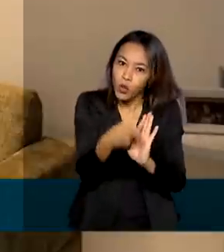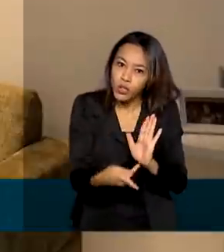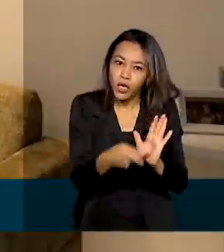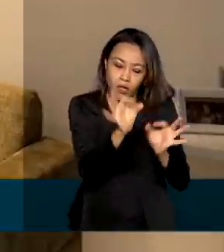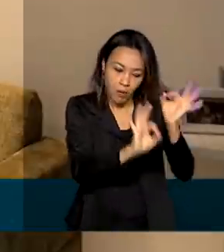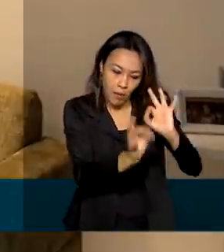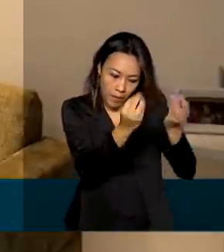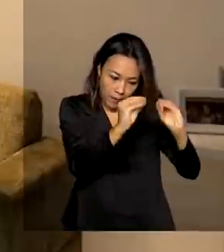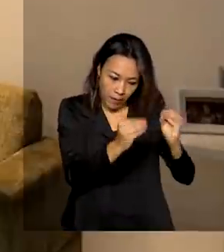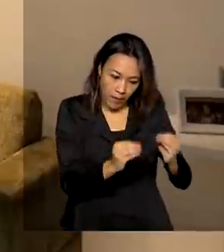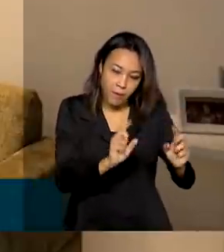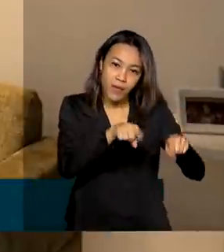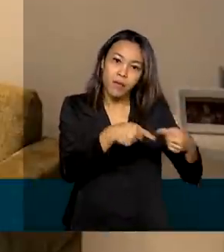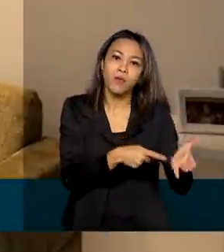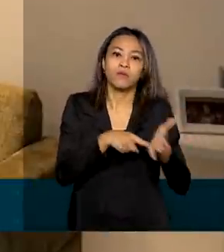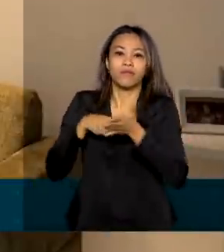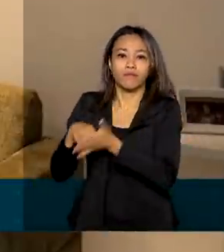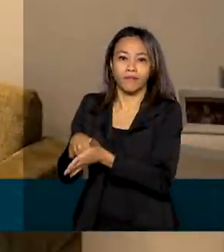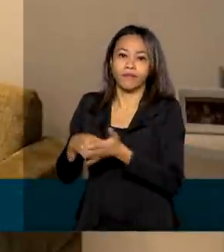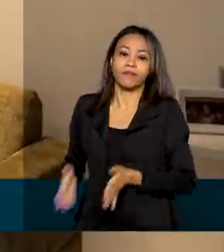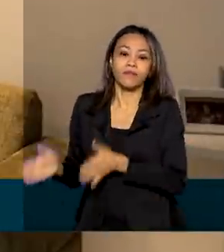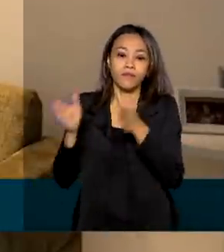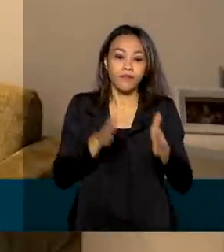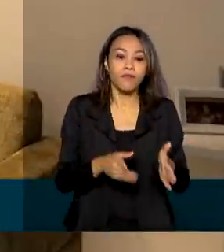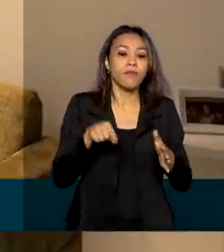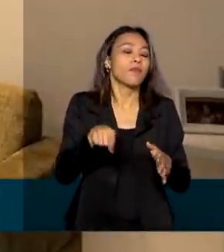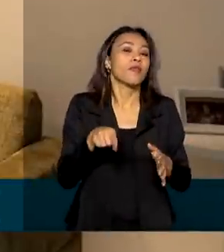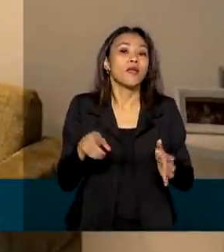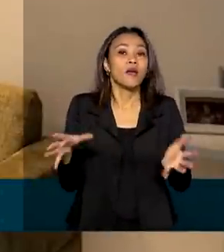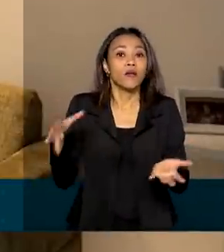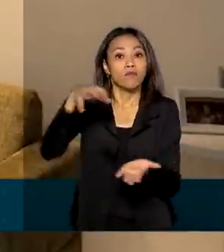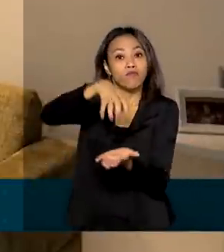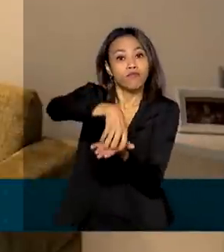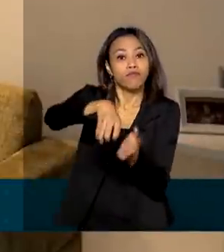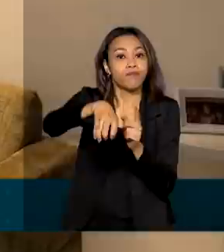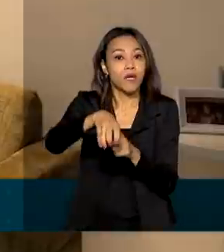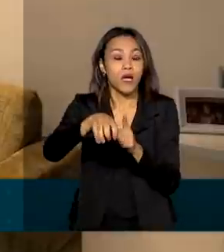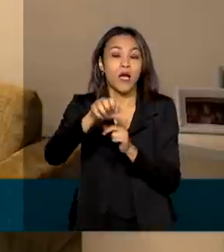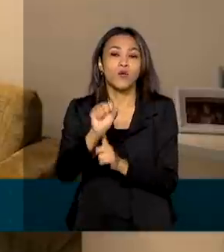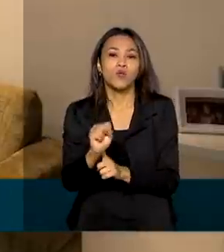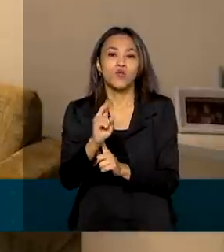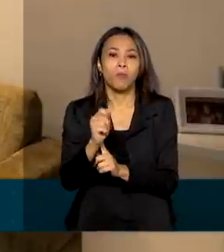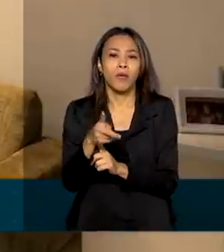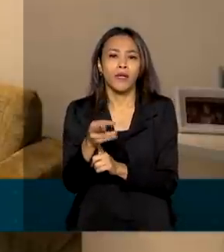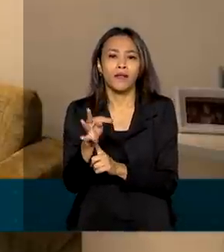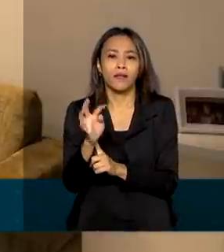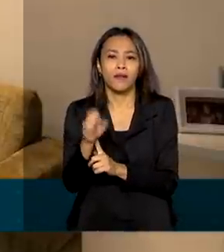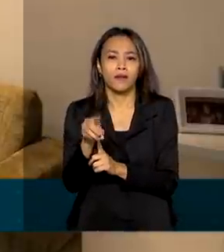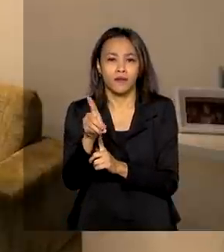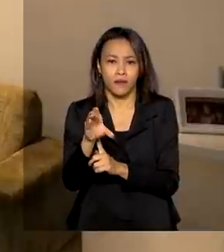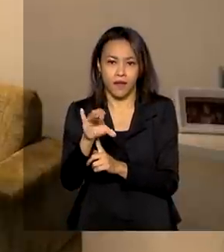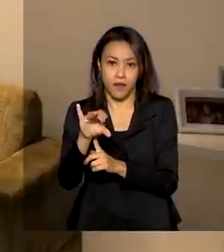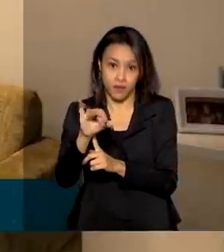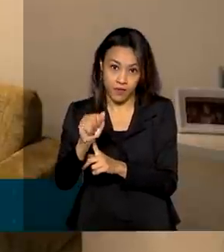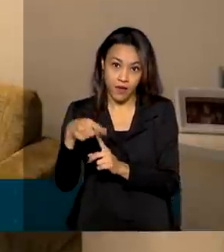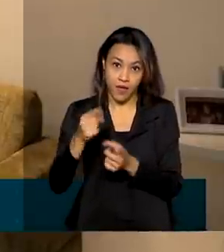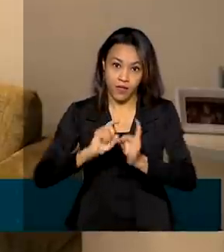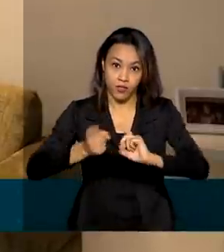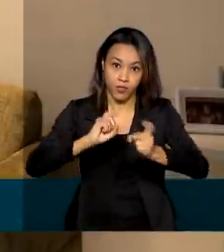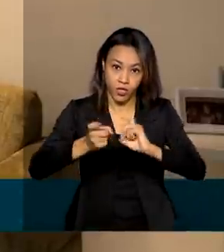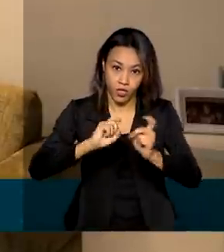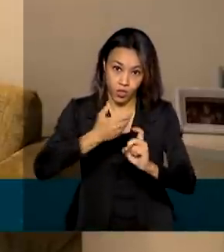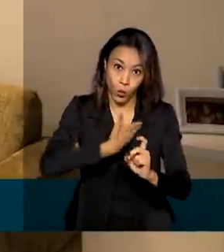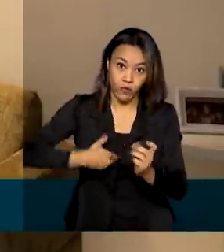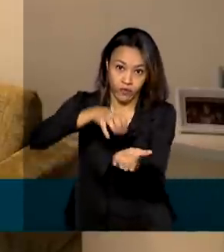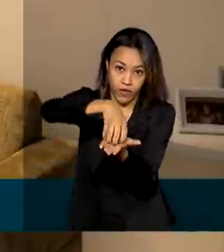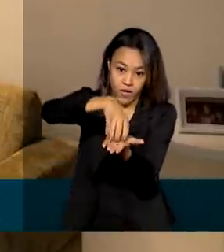Segundo a Sudeco, Superintendência de Desenvolvimento do Centro-Oeste, que administra o fundo, a medida visa